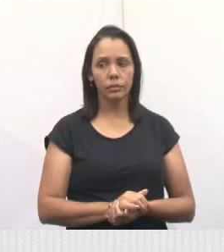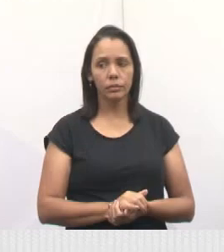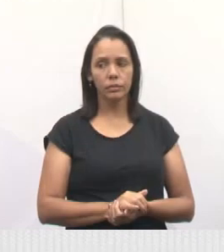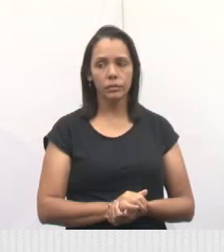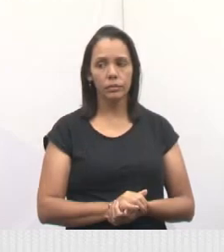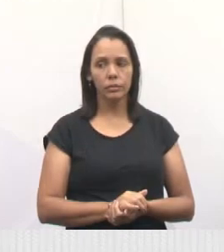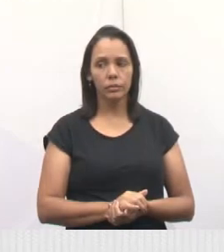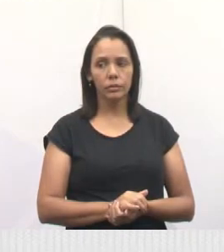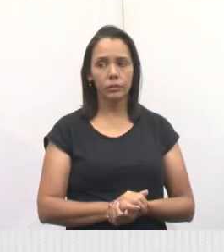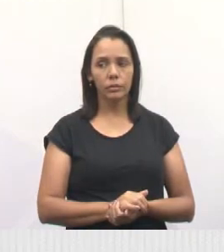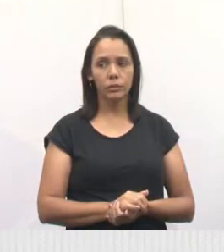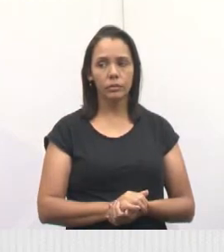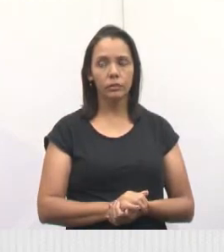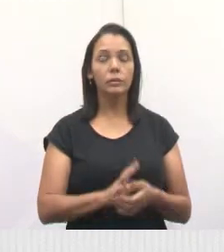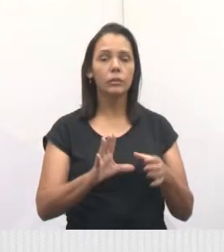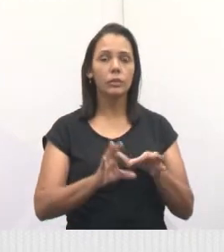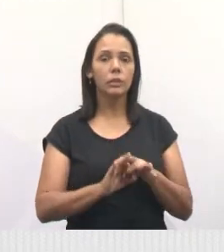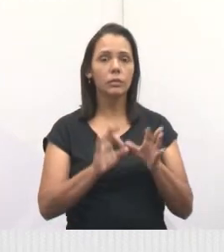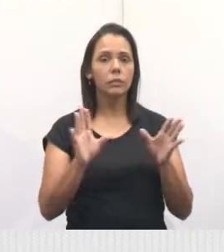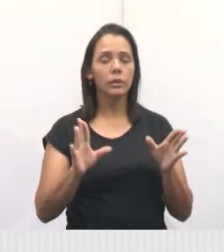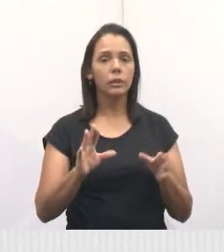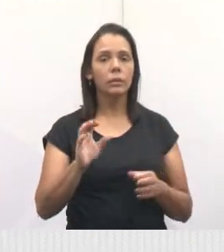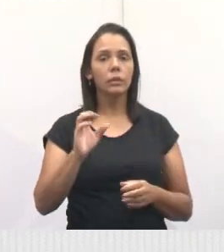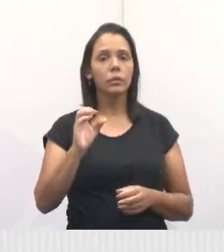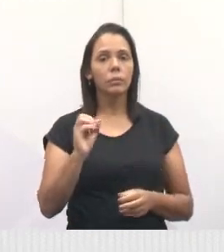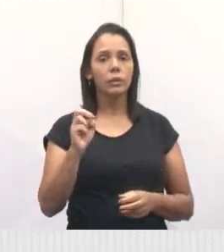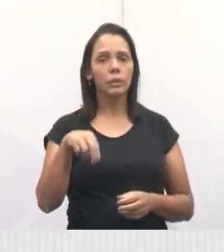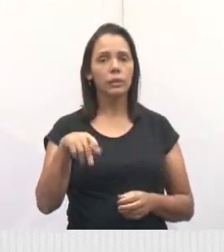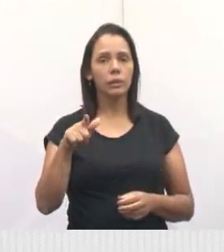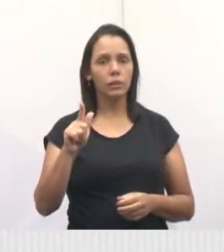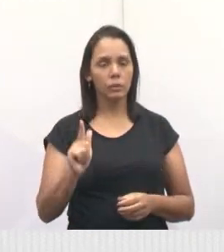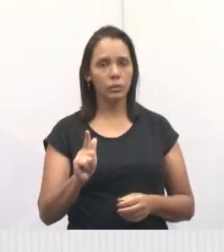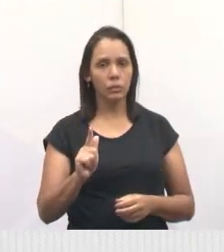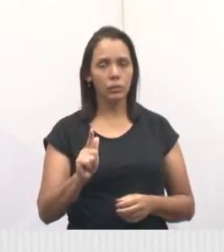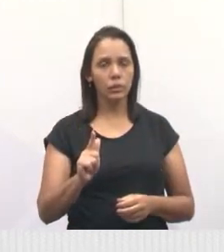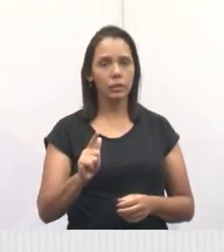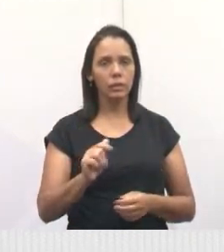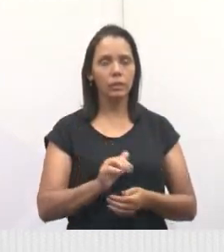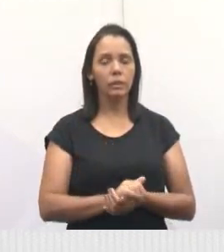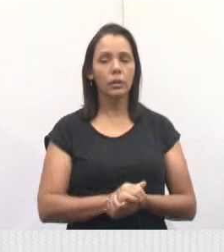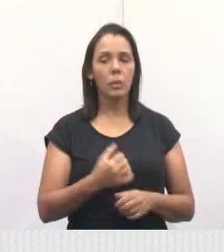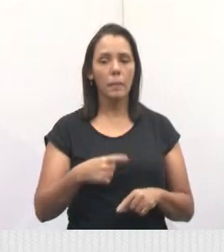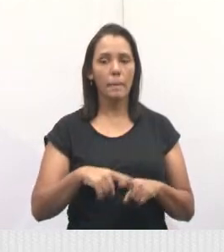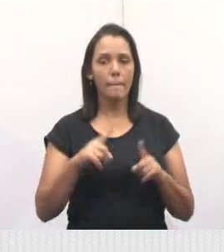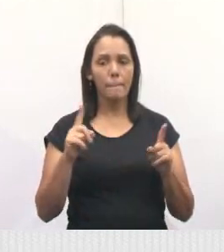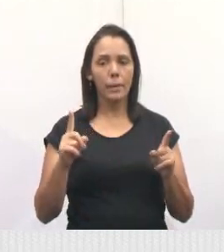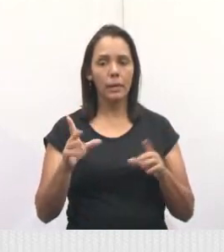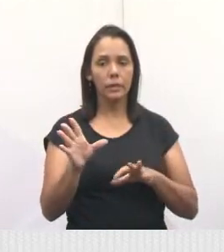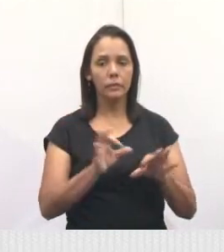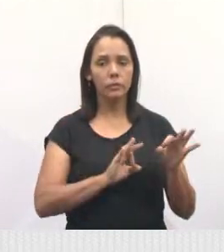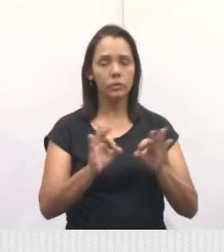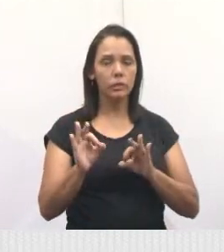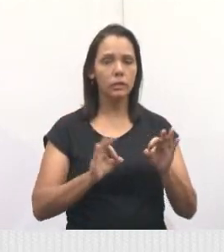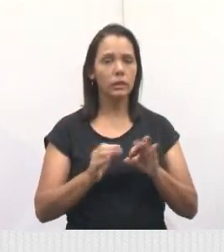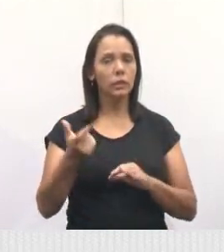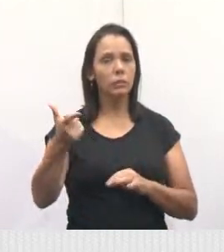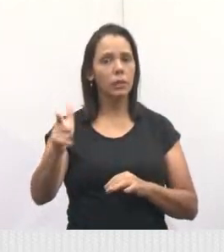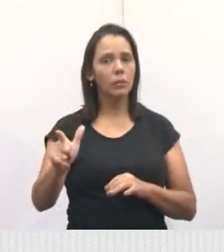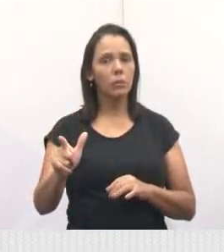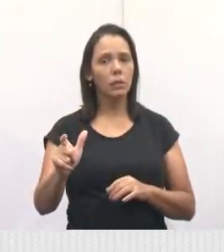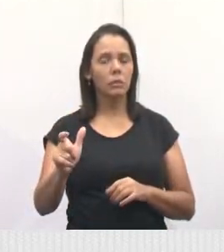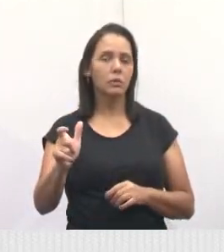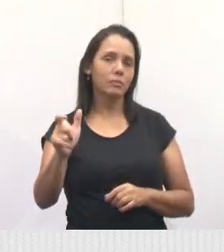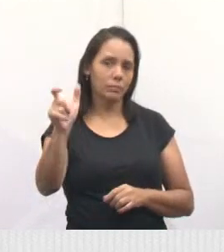Ele foi liberado para a ONG Patas Amizade, porém, ele foi organizado para outra pessoa,